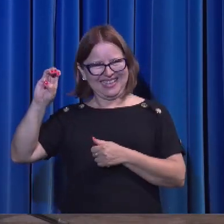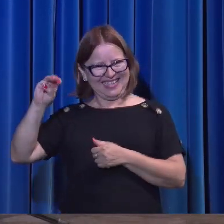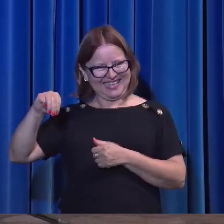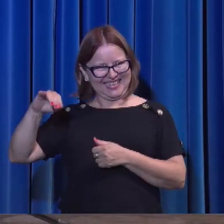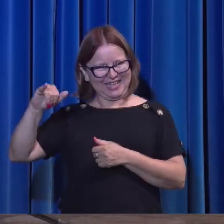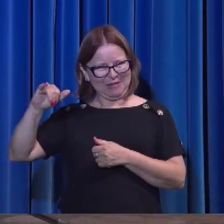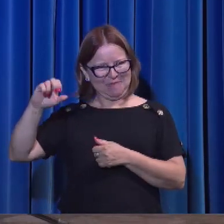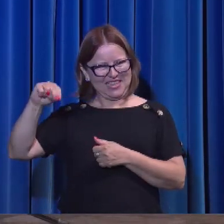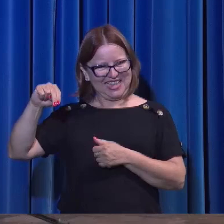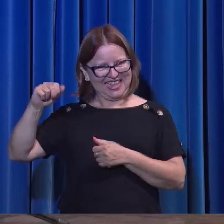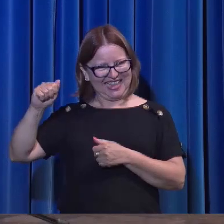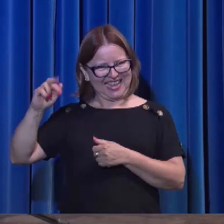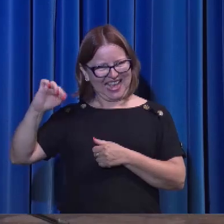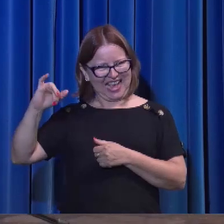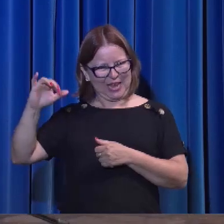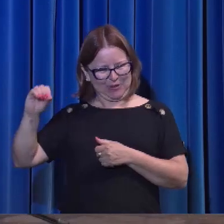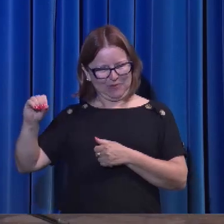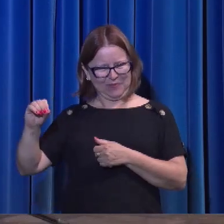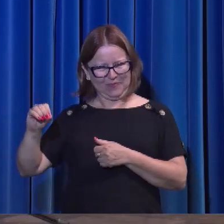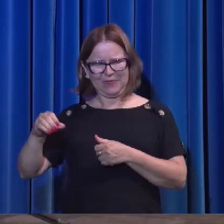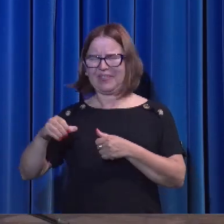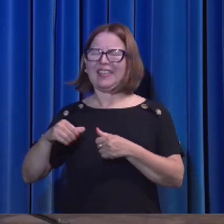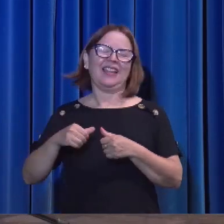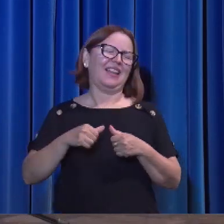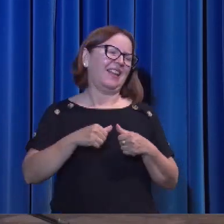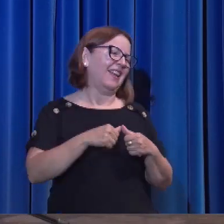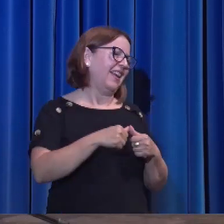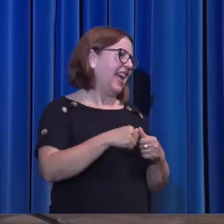Lá a gente não tem não tem diploma.